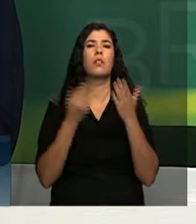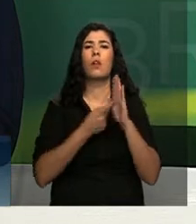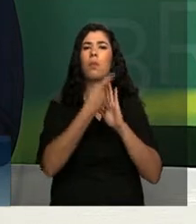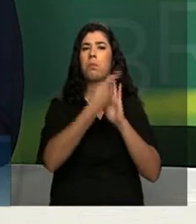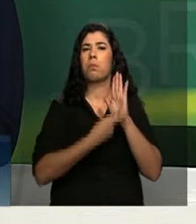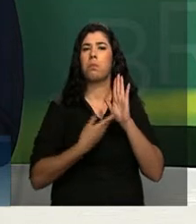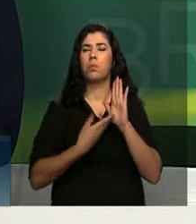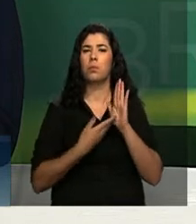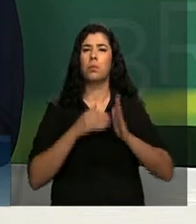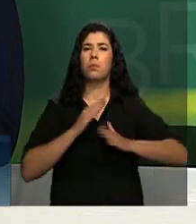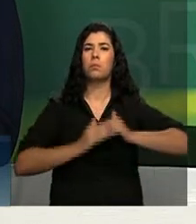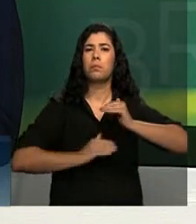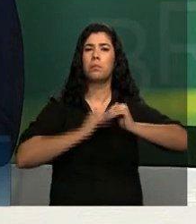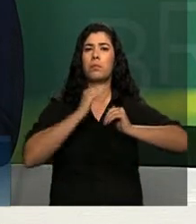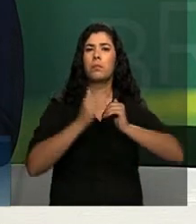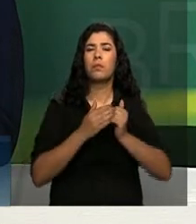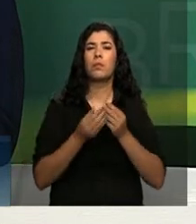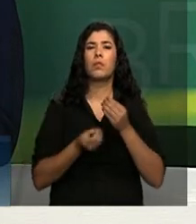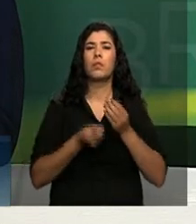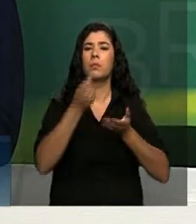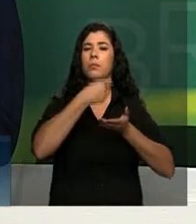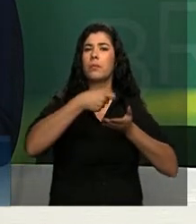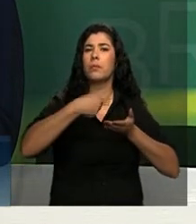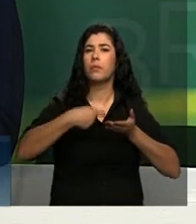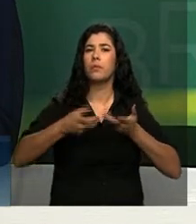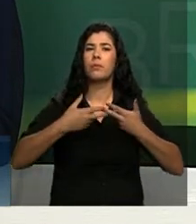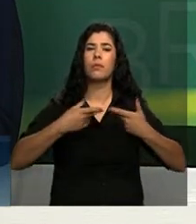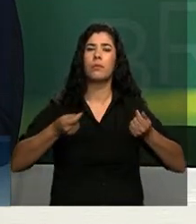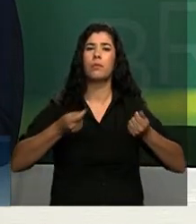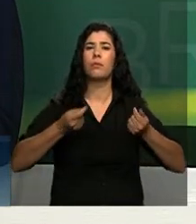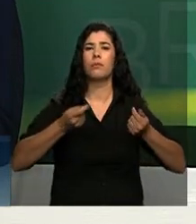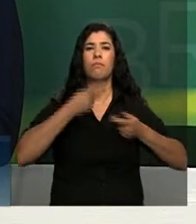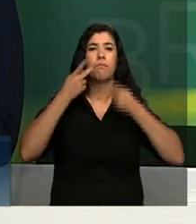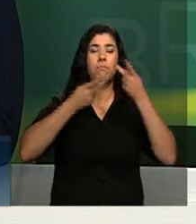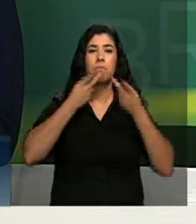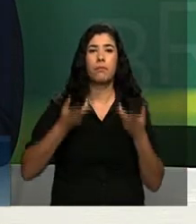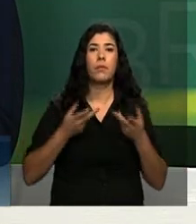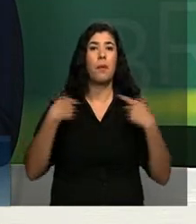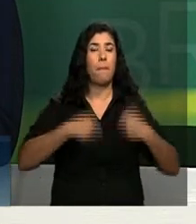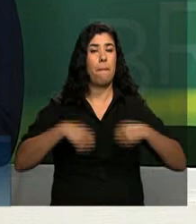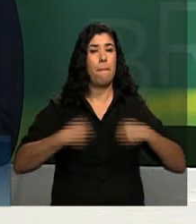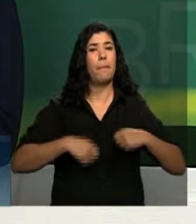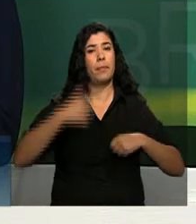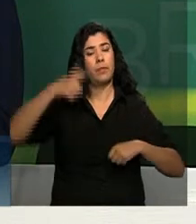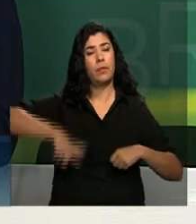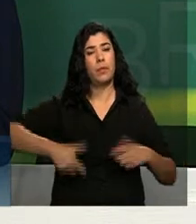construção das narrativas. Porque, repito, nós temos que ter,